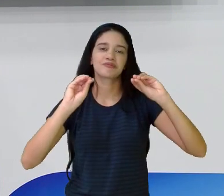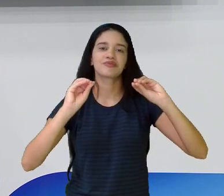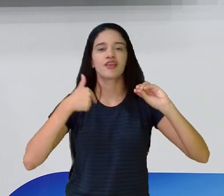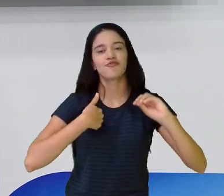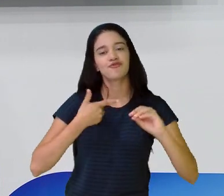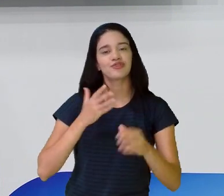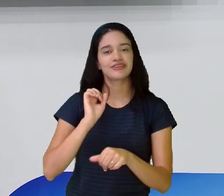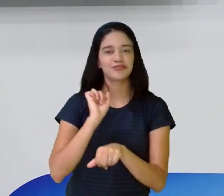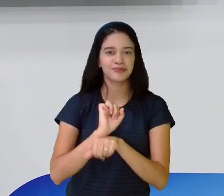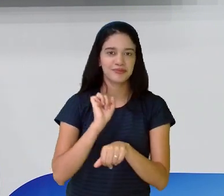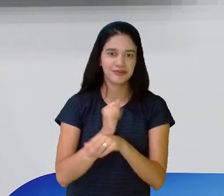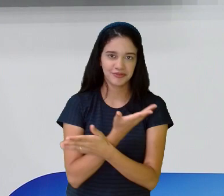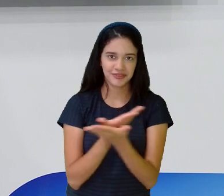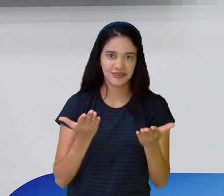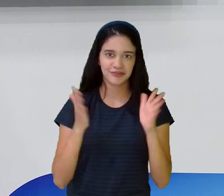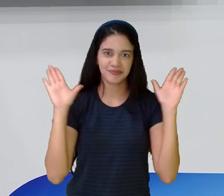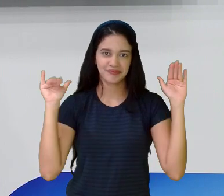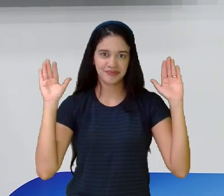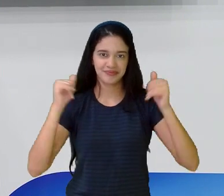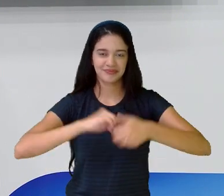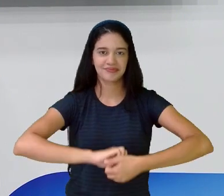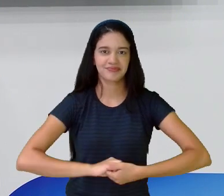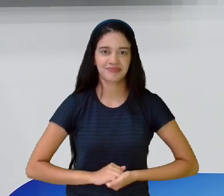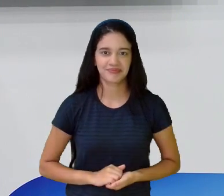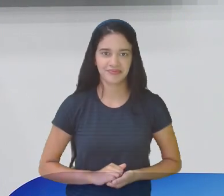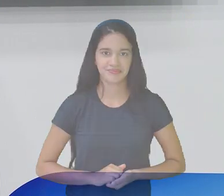fico aguardando vocês para uma próxima. Tchau!